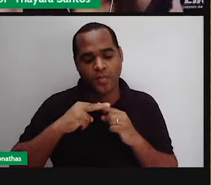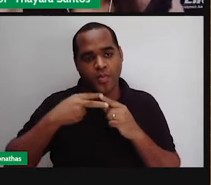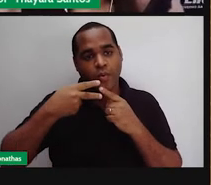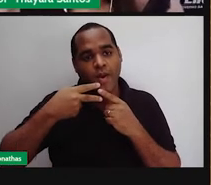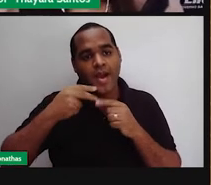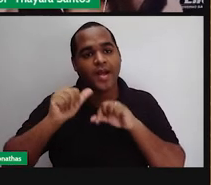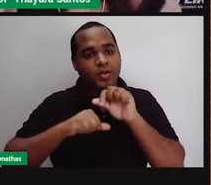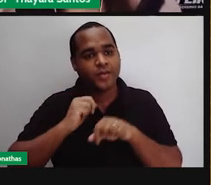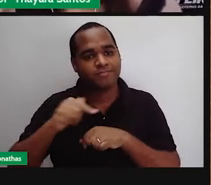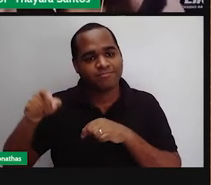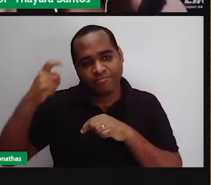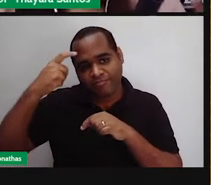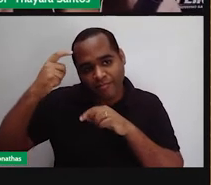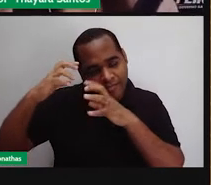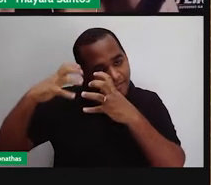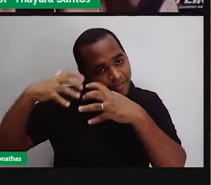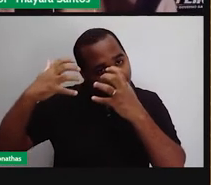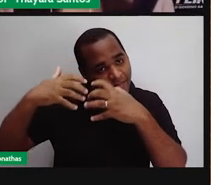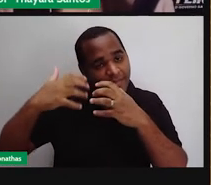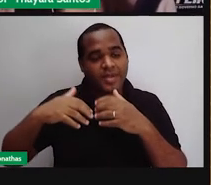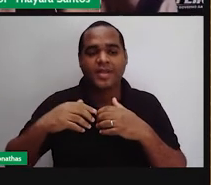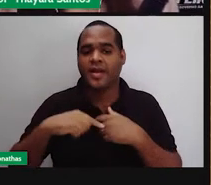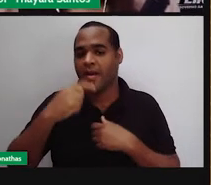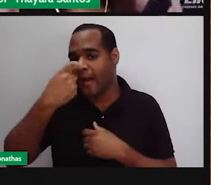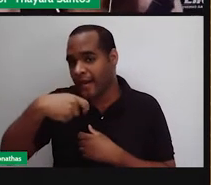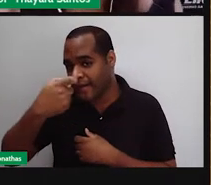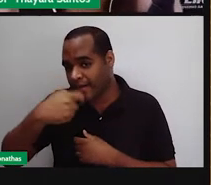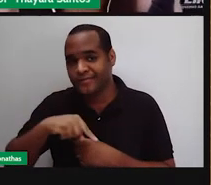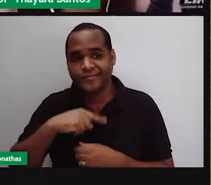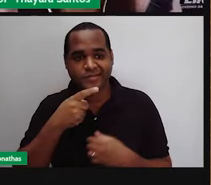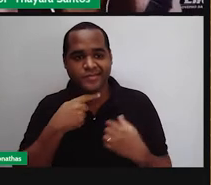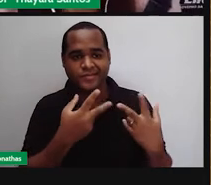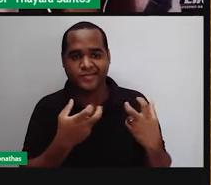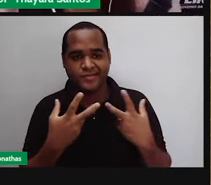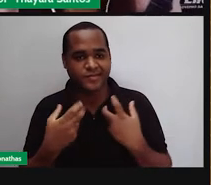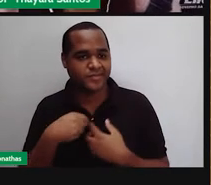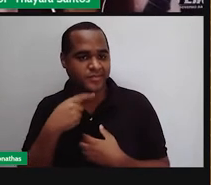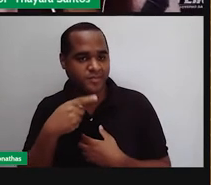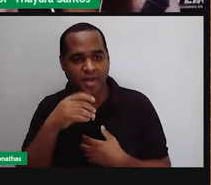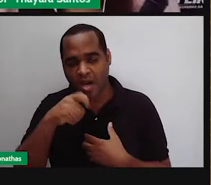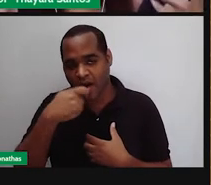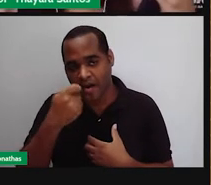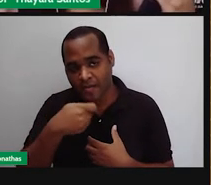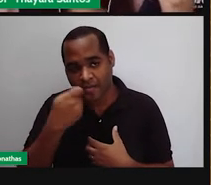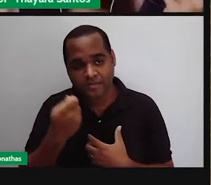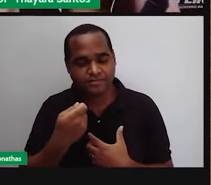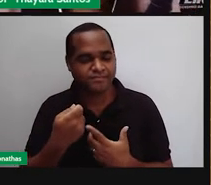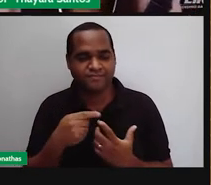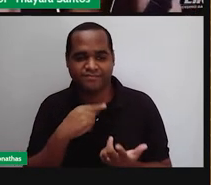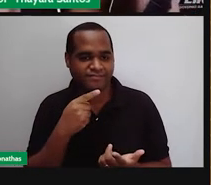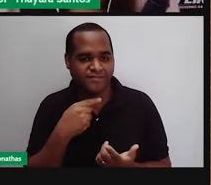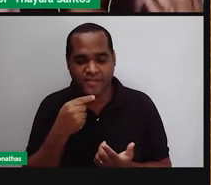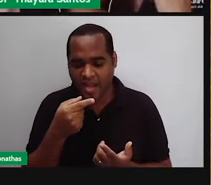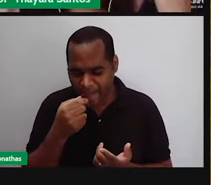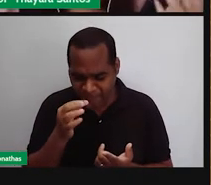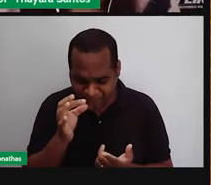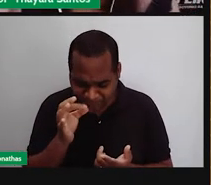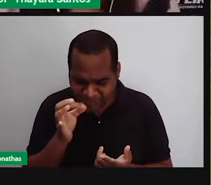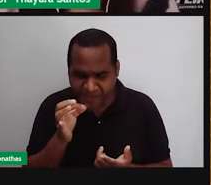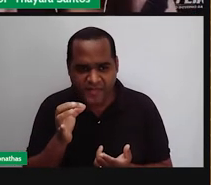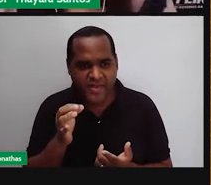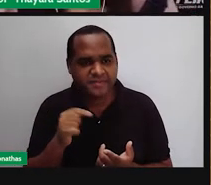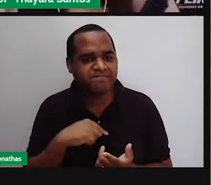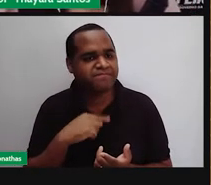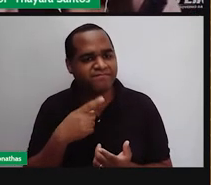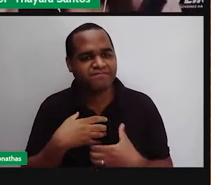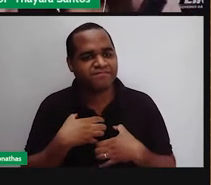enviam ela para o cérebro. Então, por isso que a gente, quando está gripado, não consegue perceber o sabor dos alimentos. Porque para a gente perceber o sabor, tem